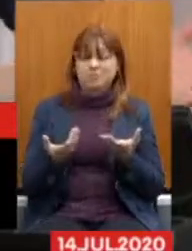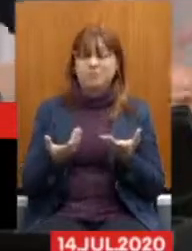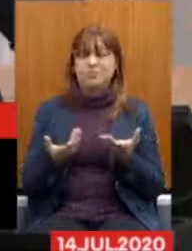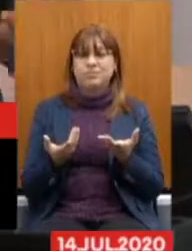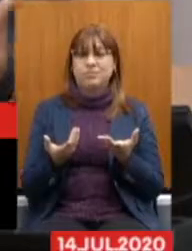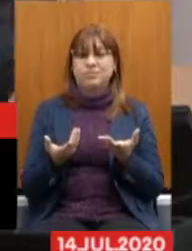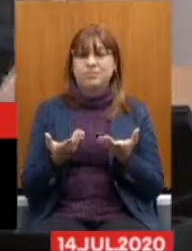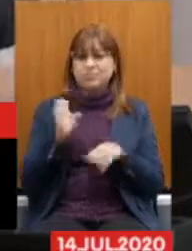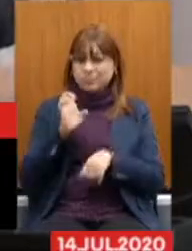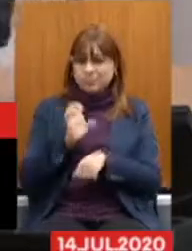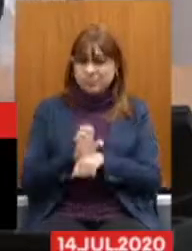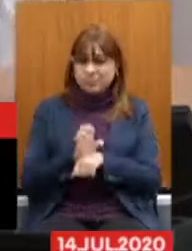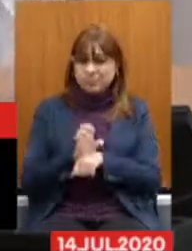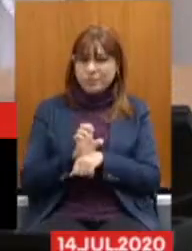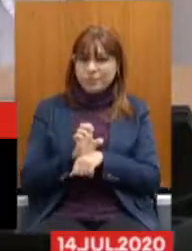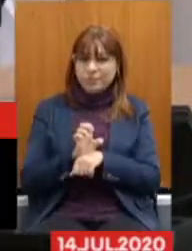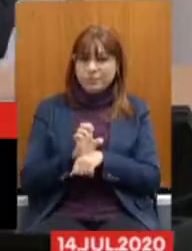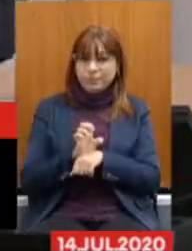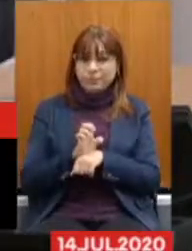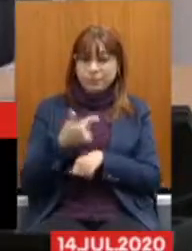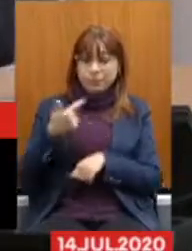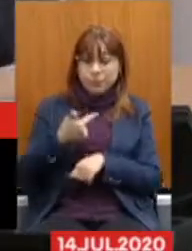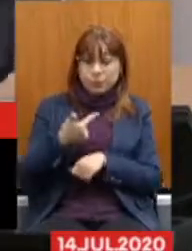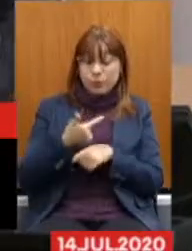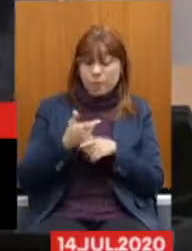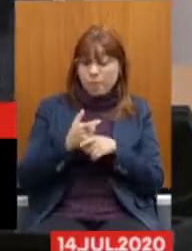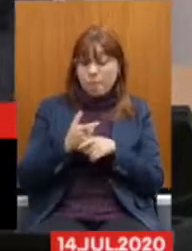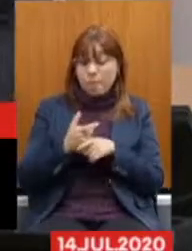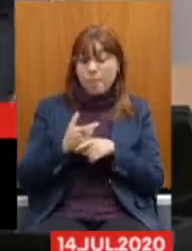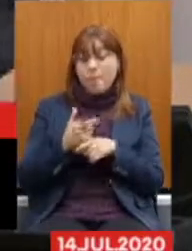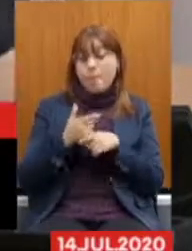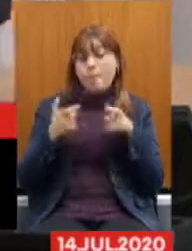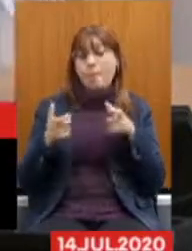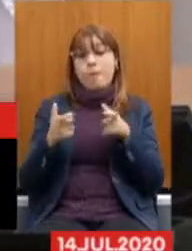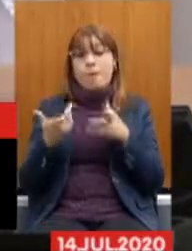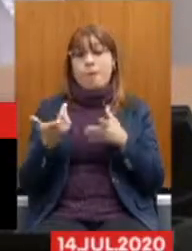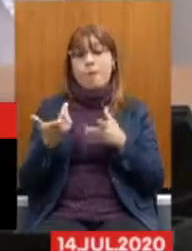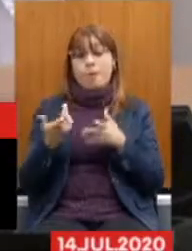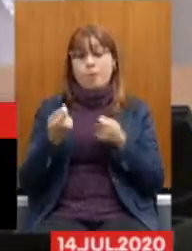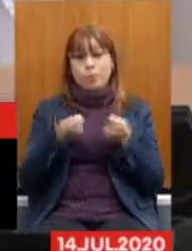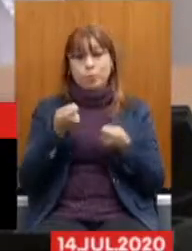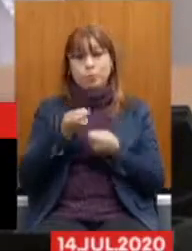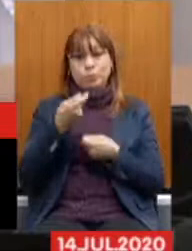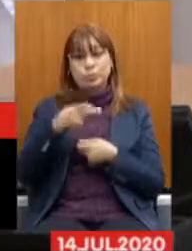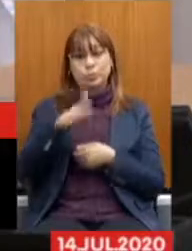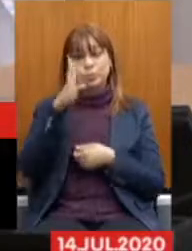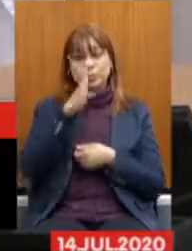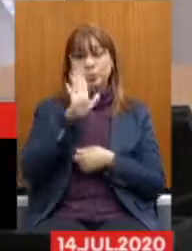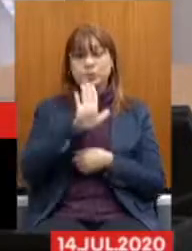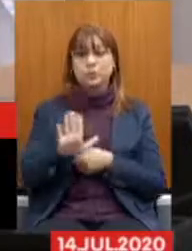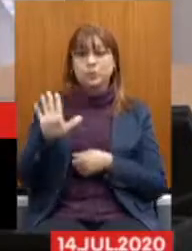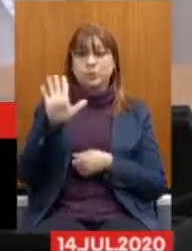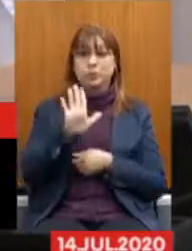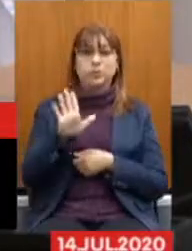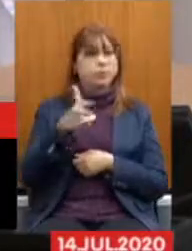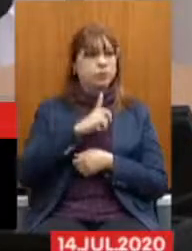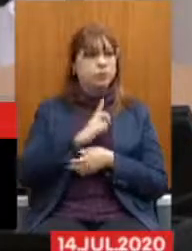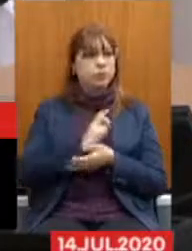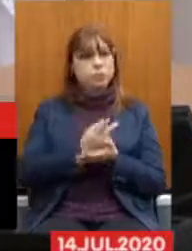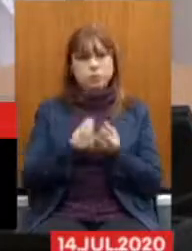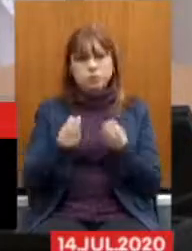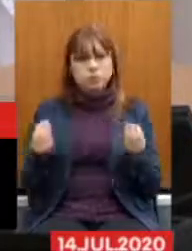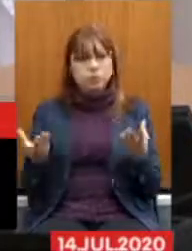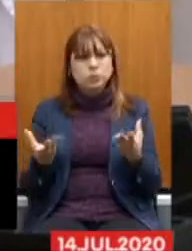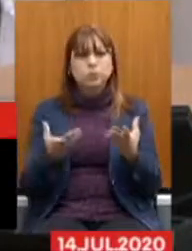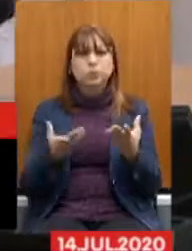O Estado que é a segunda maior economia do país, que tem os recursos que nós temos, não